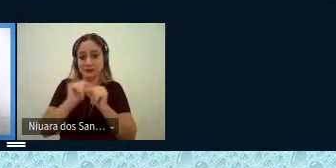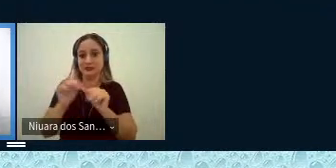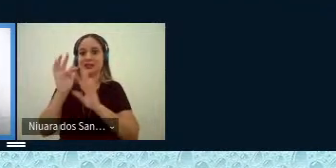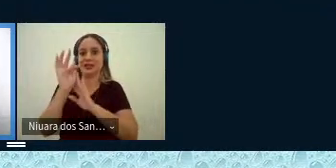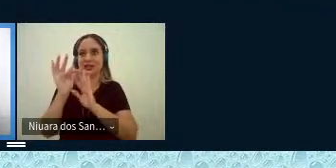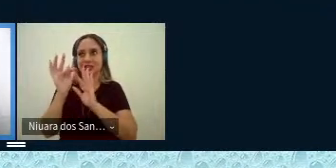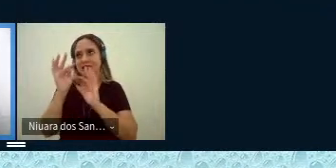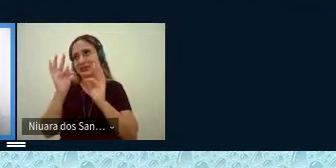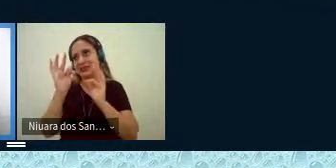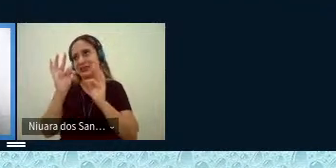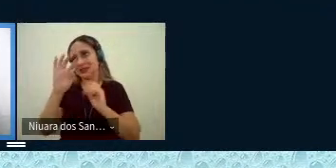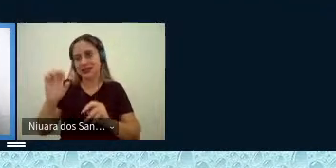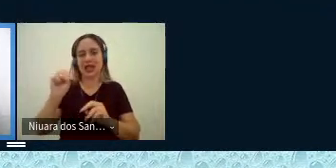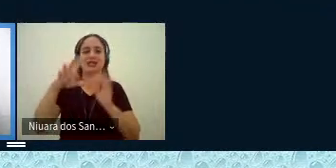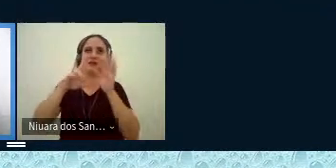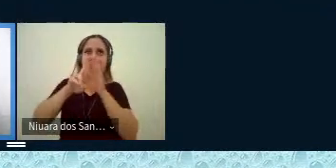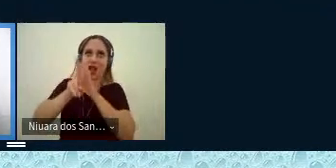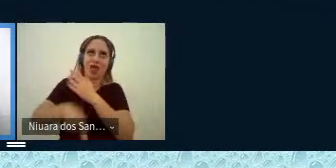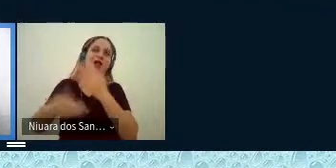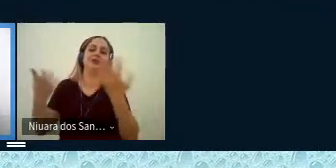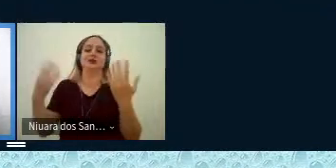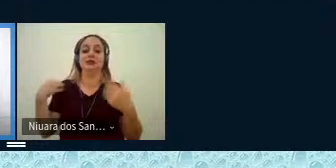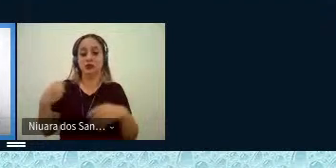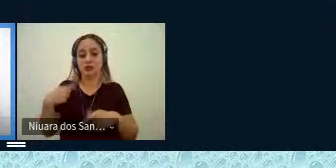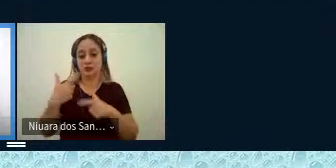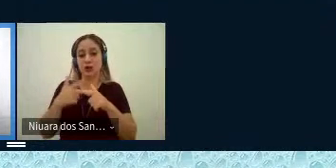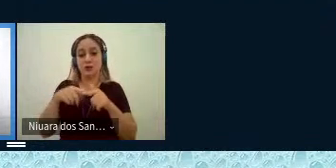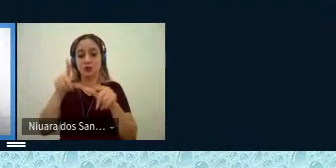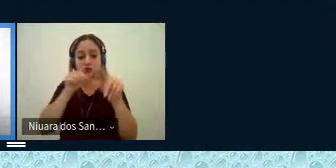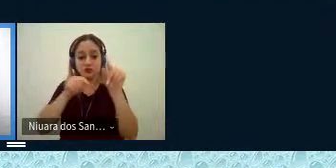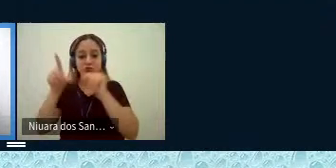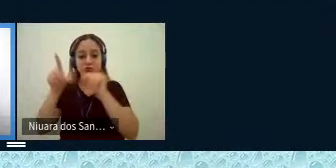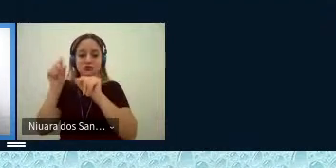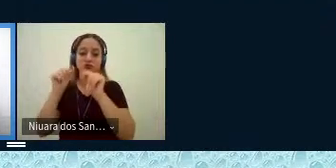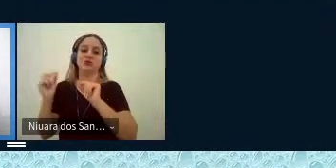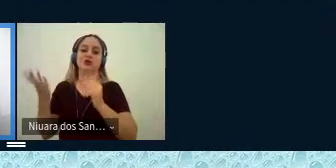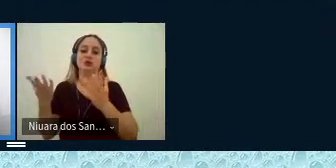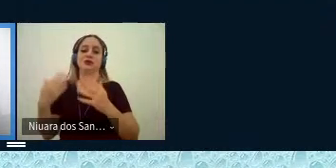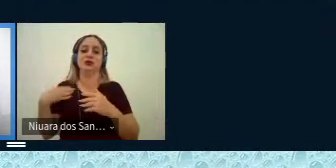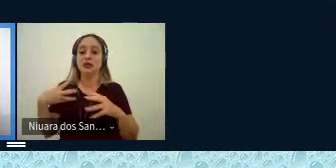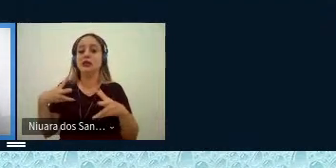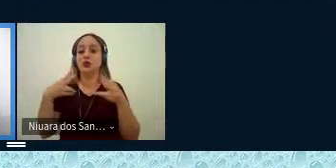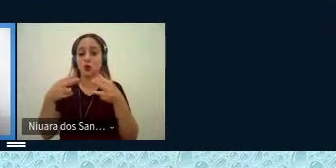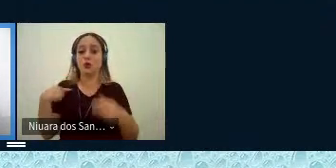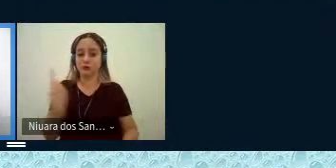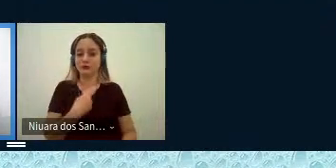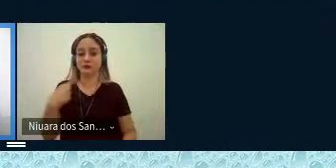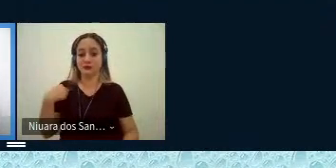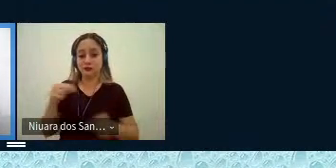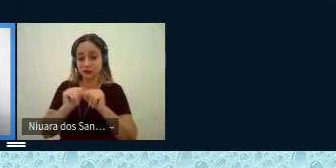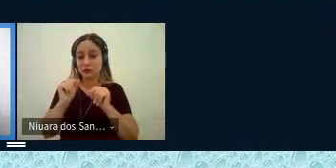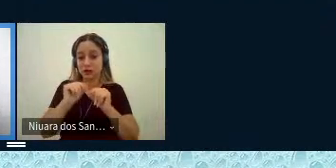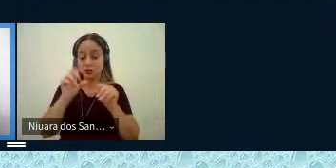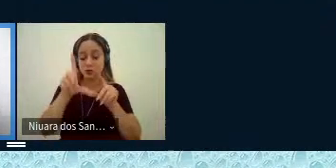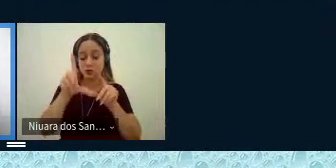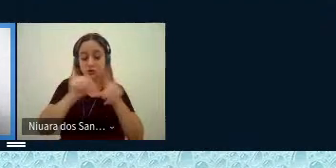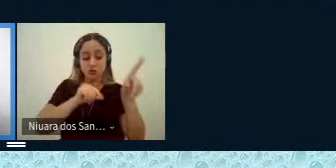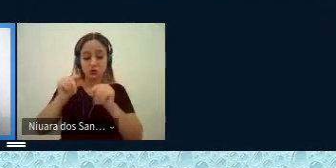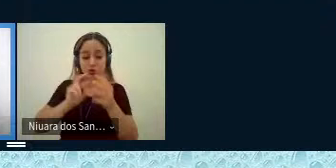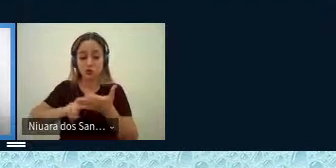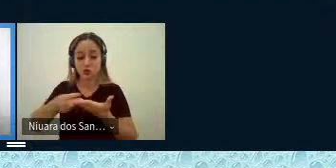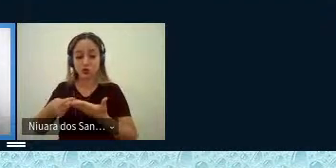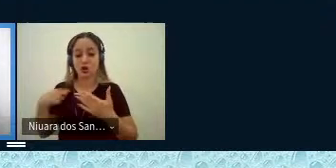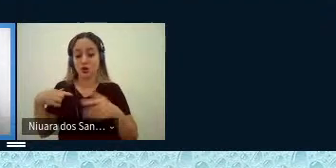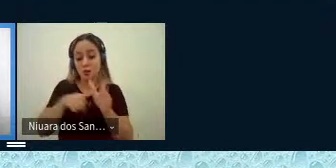teses. Então, diante desse obstáculo, eu tive que fazer escolhas, não é? Assim como nós fazíamos escolhas no ato tradutório, numa pesquisa